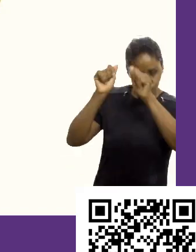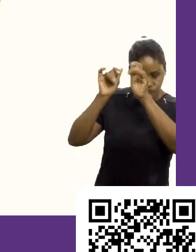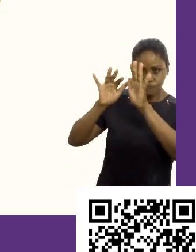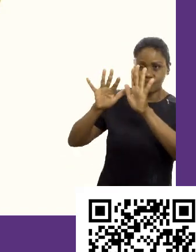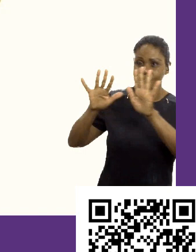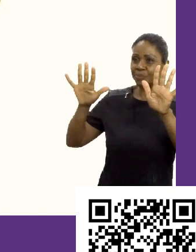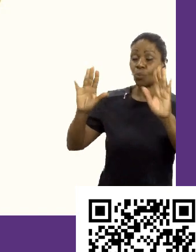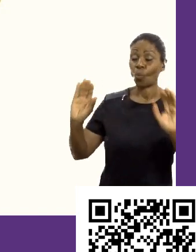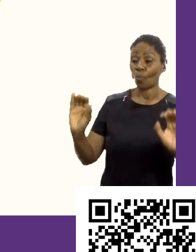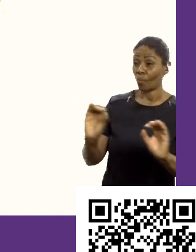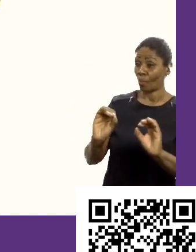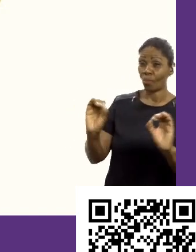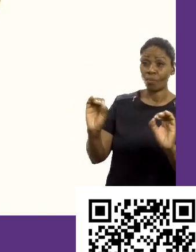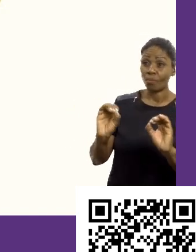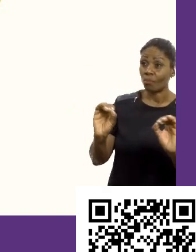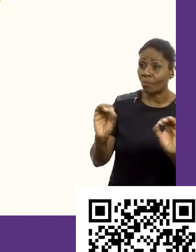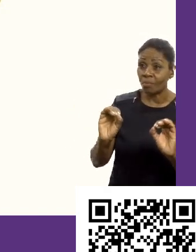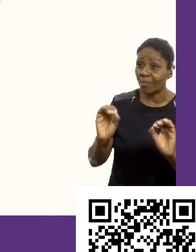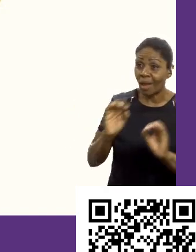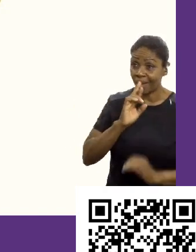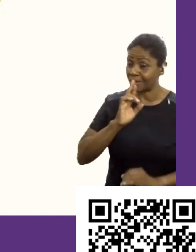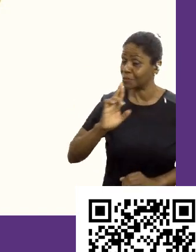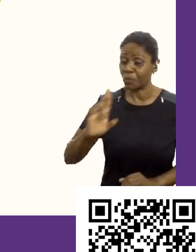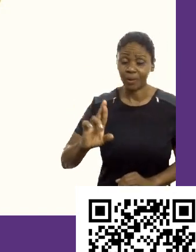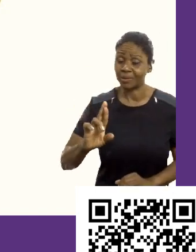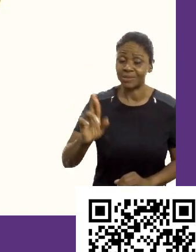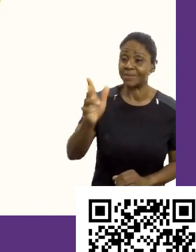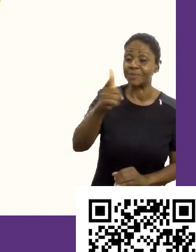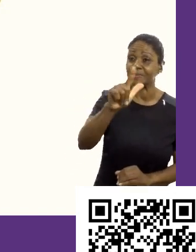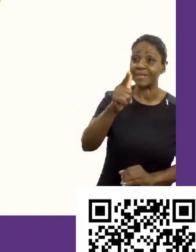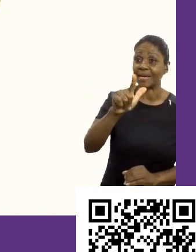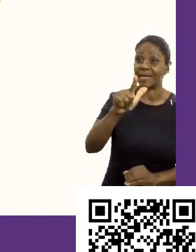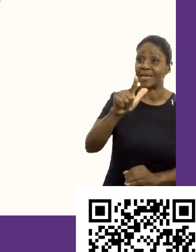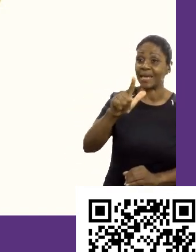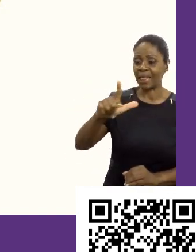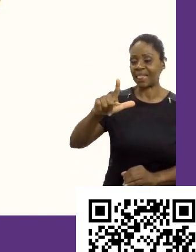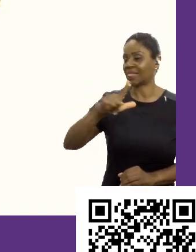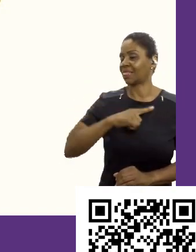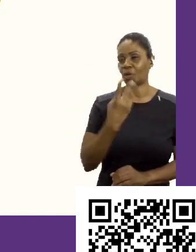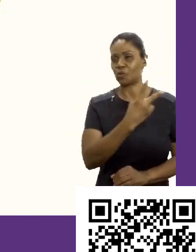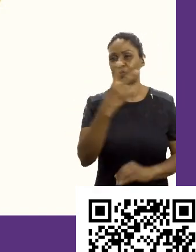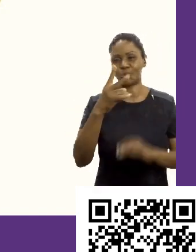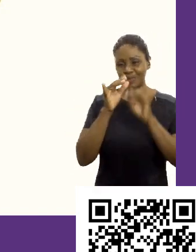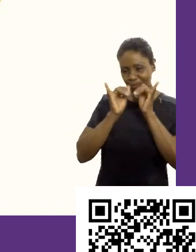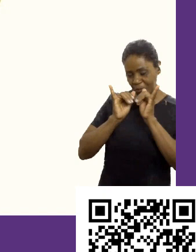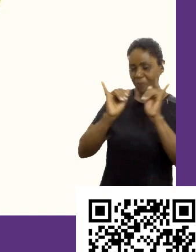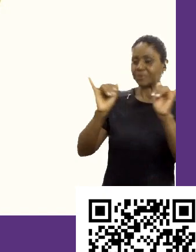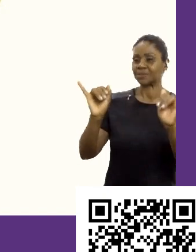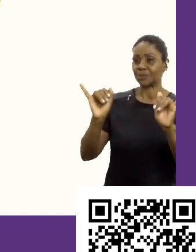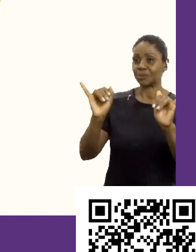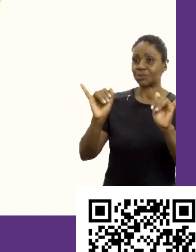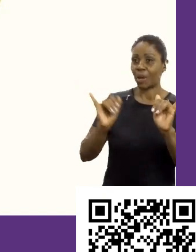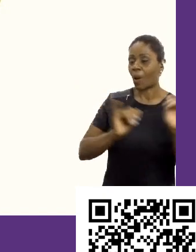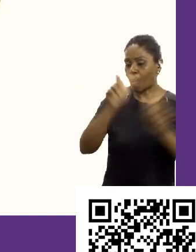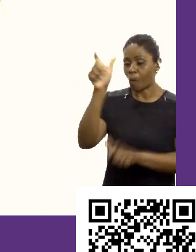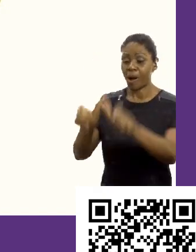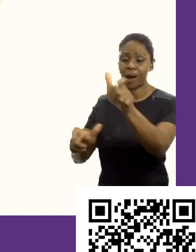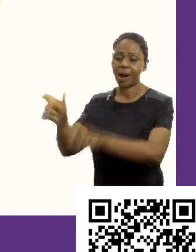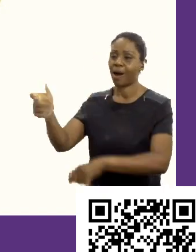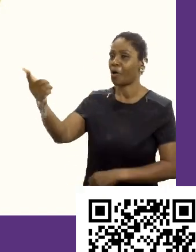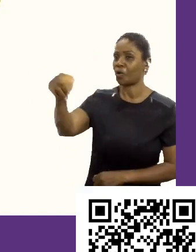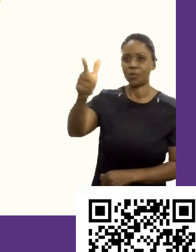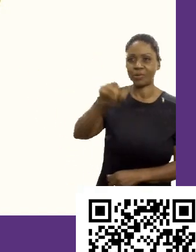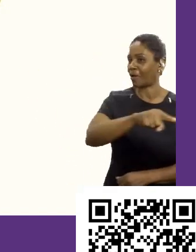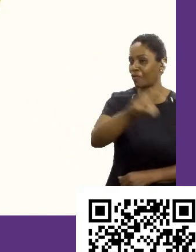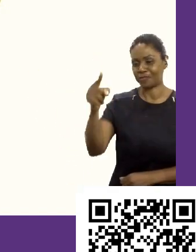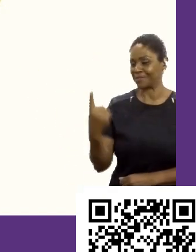Não vejo ninguém com a mão levantada aqui. Tenho duas notícias para vocês. Muita gente não tem, vocês não